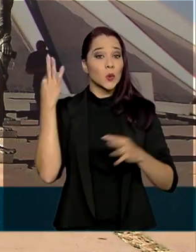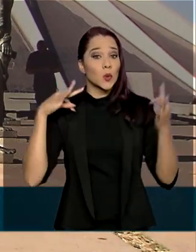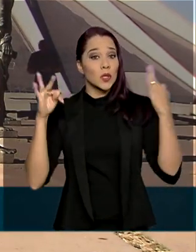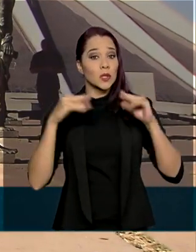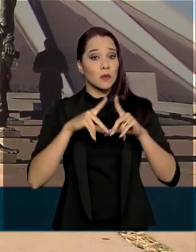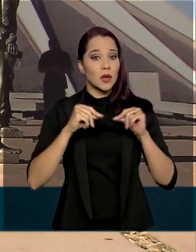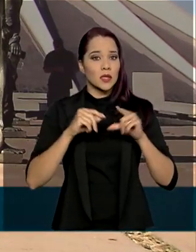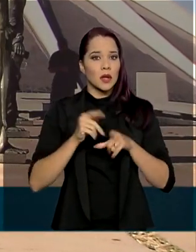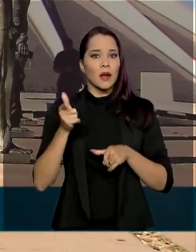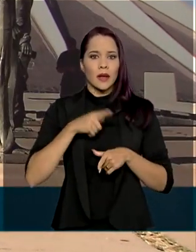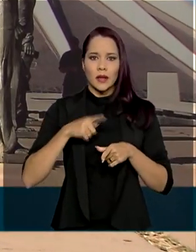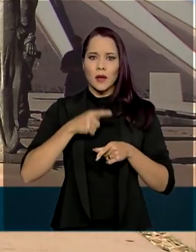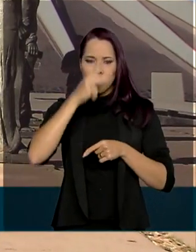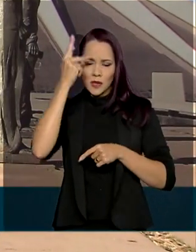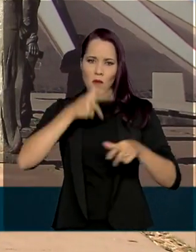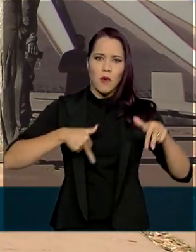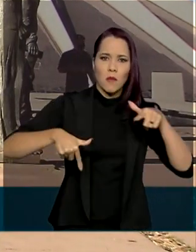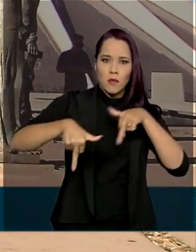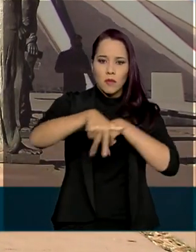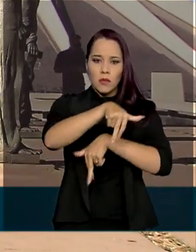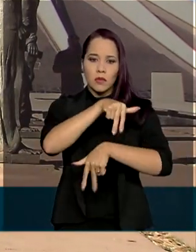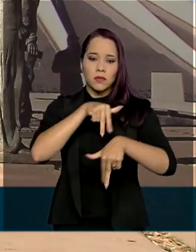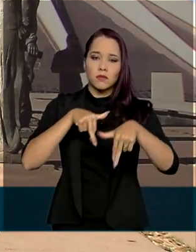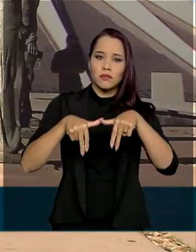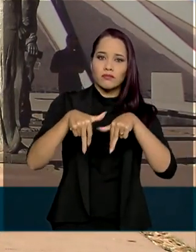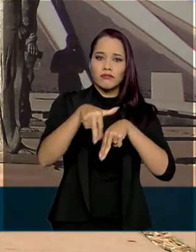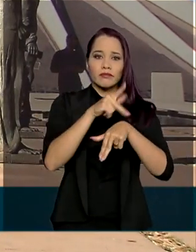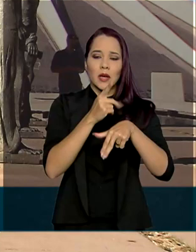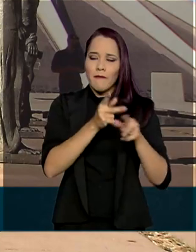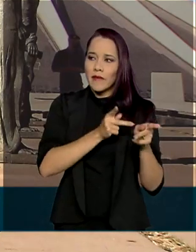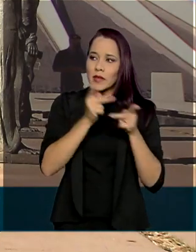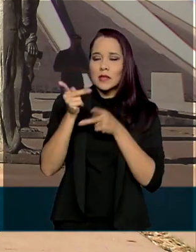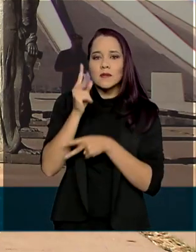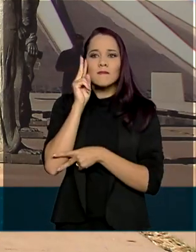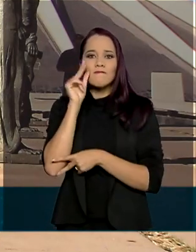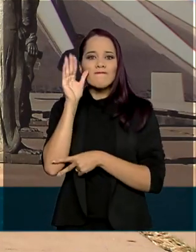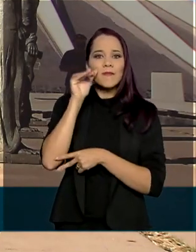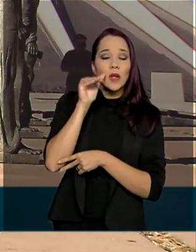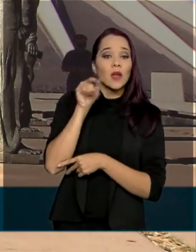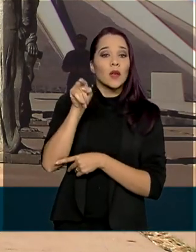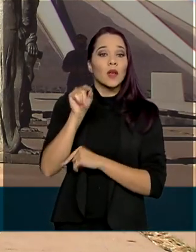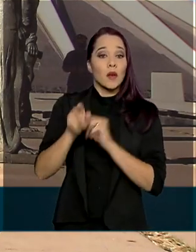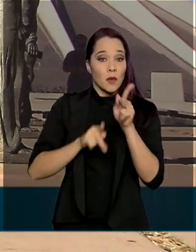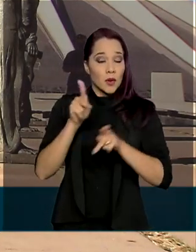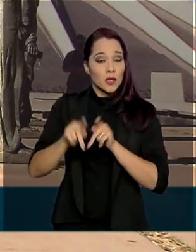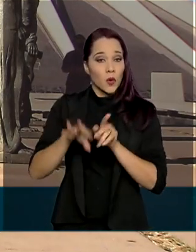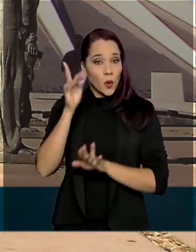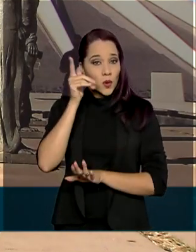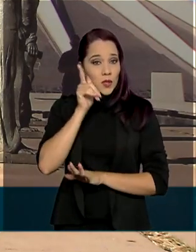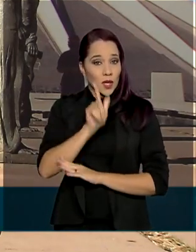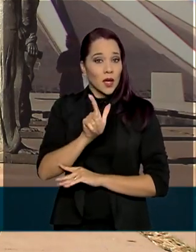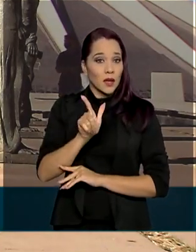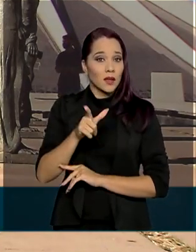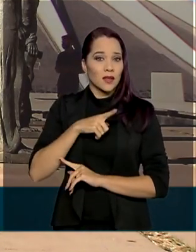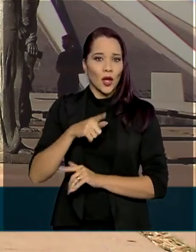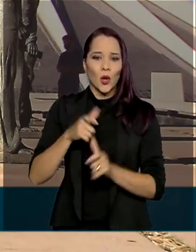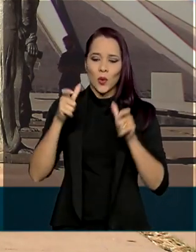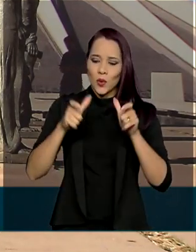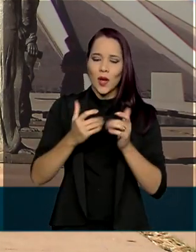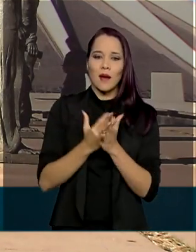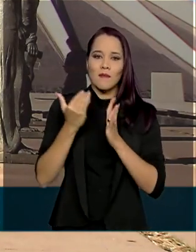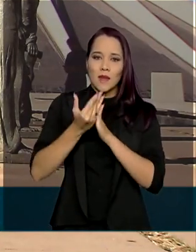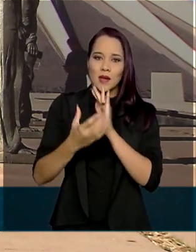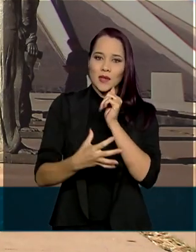locais onde haja grande circulação de pessoas, de modo que a população possa encontrar um local mais